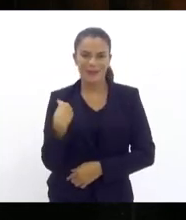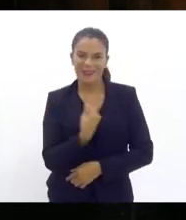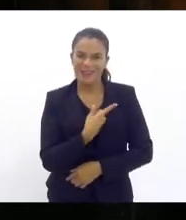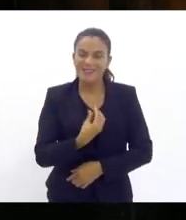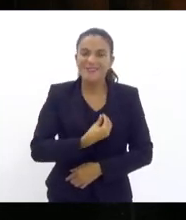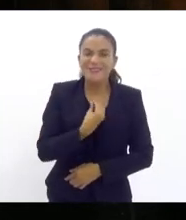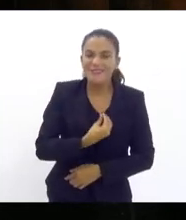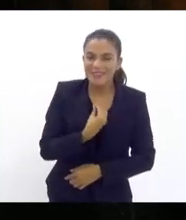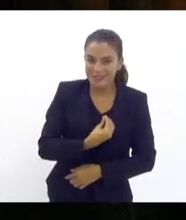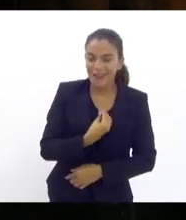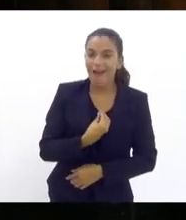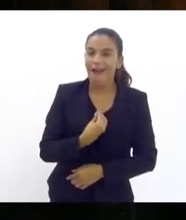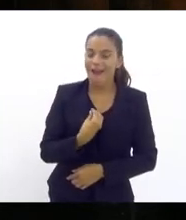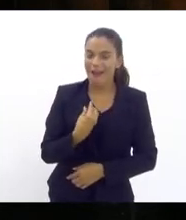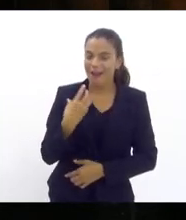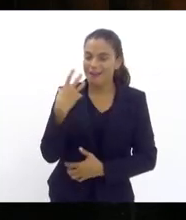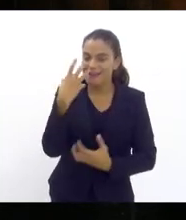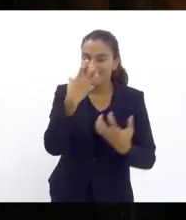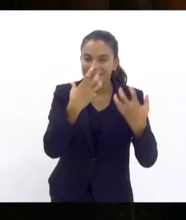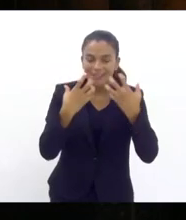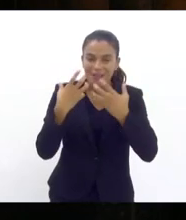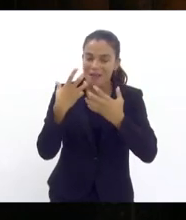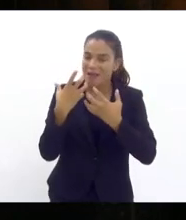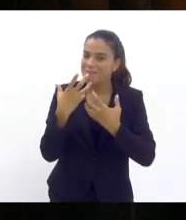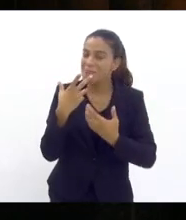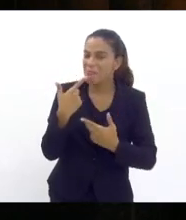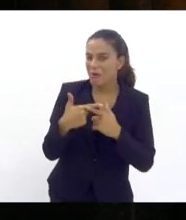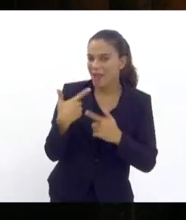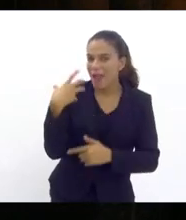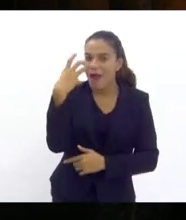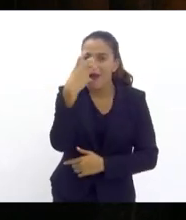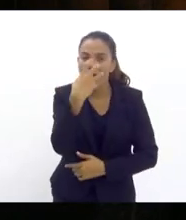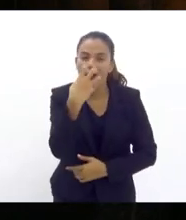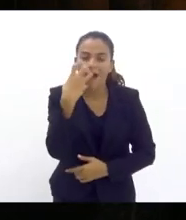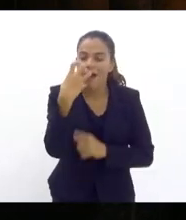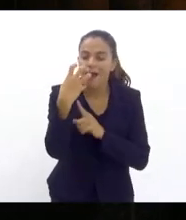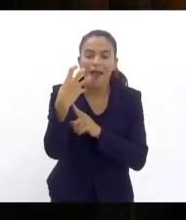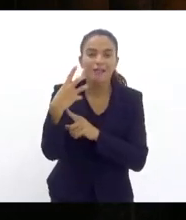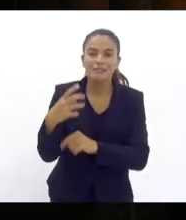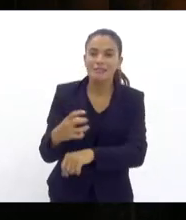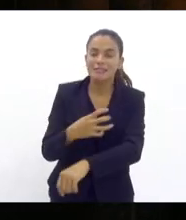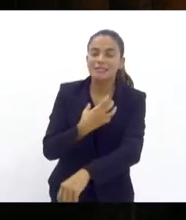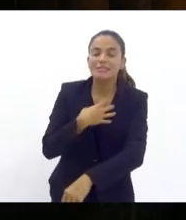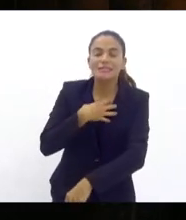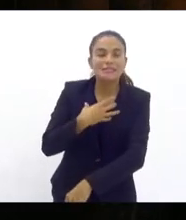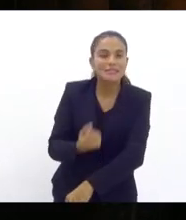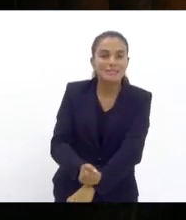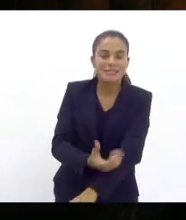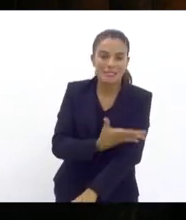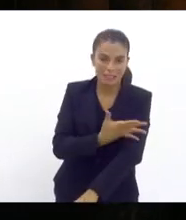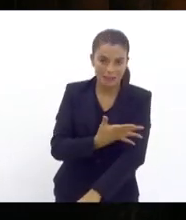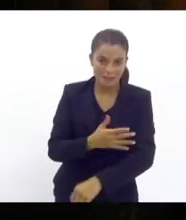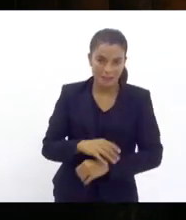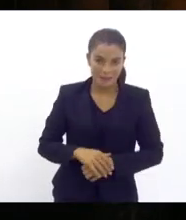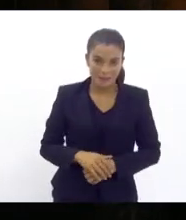ela nos enriquece porque a paixão é sentimento mas